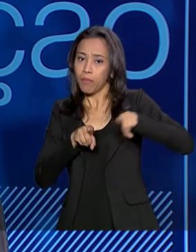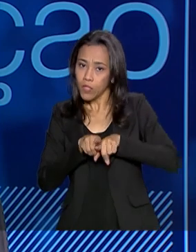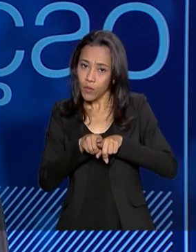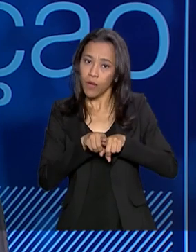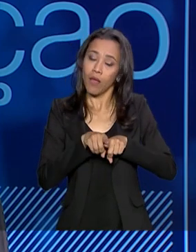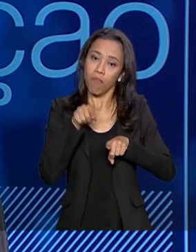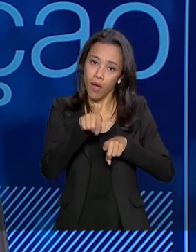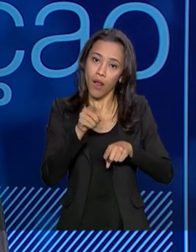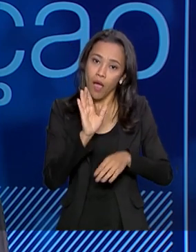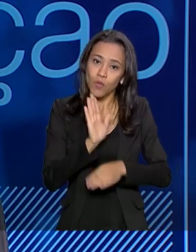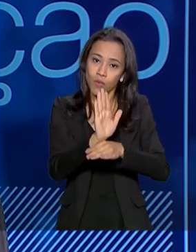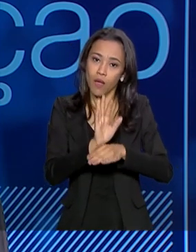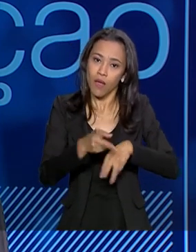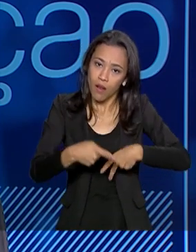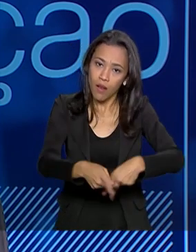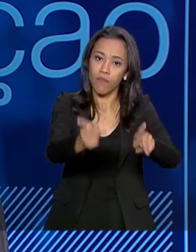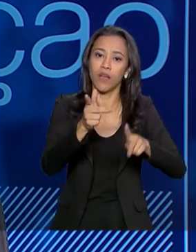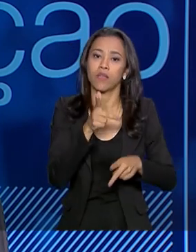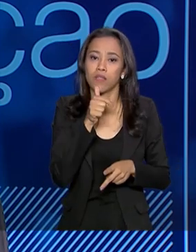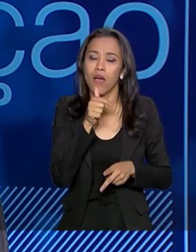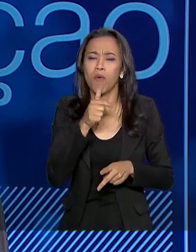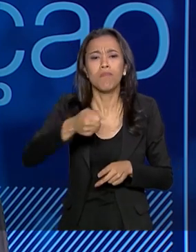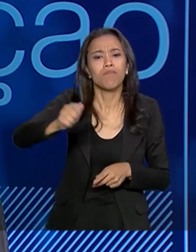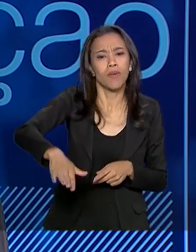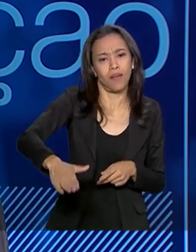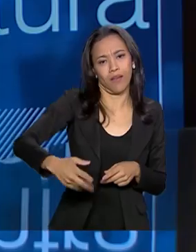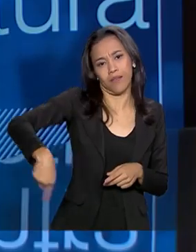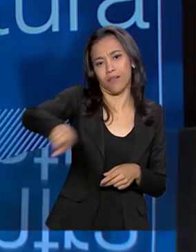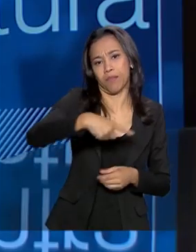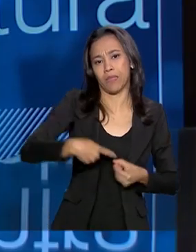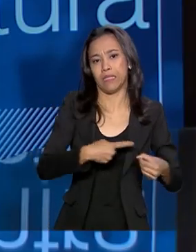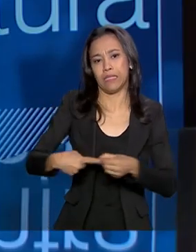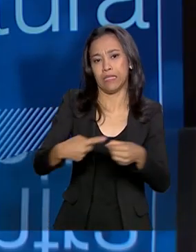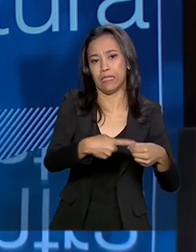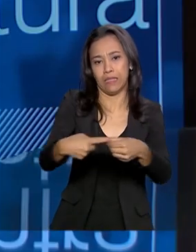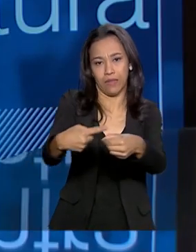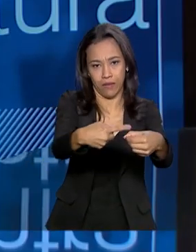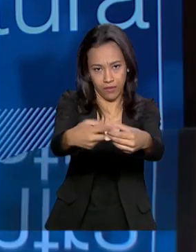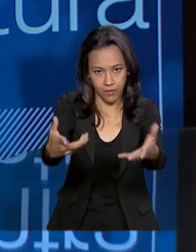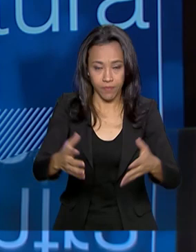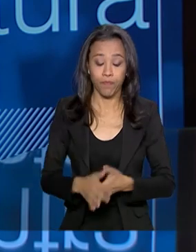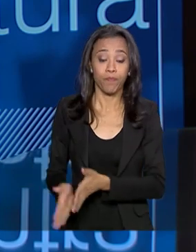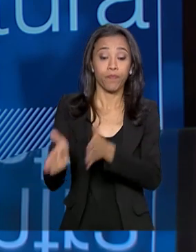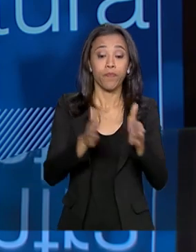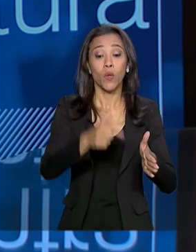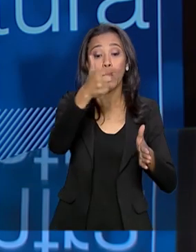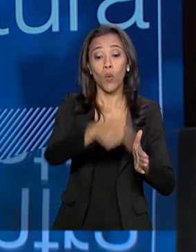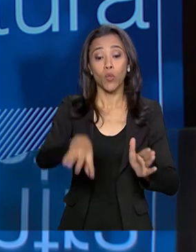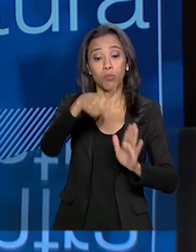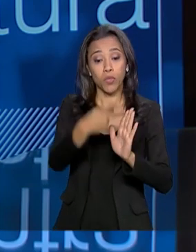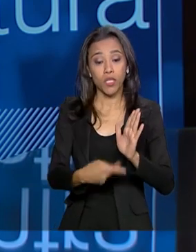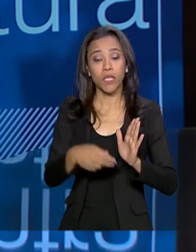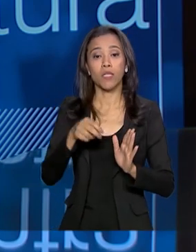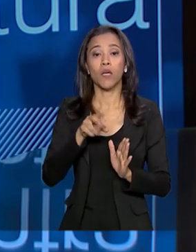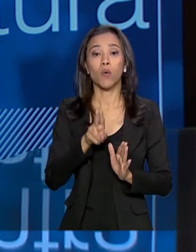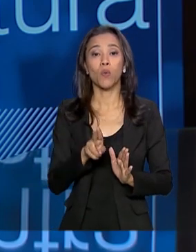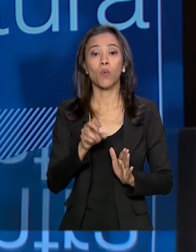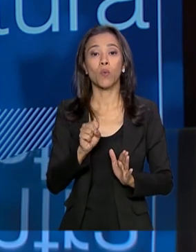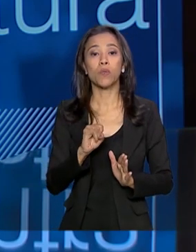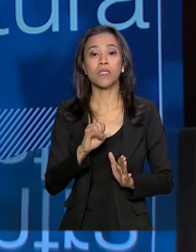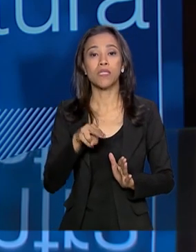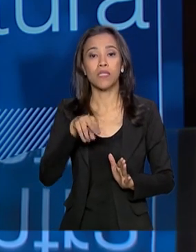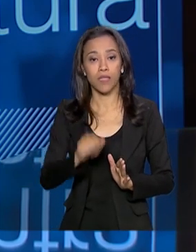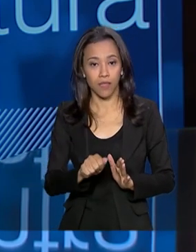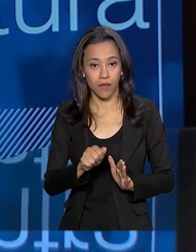levar toda essa água para a população ao menor custo possível. Outro grande projeto qualificado, usina nuclear de Angra 3.